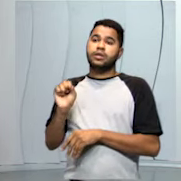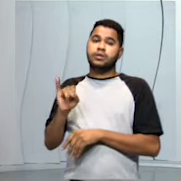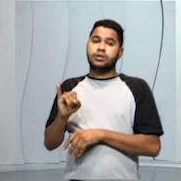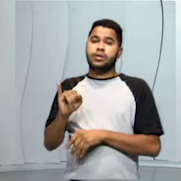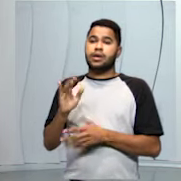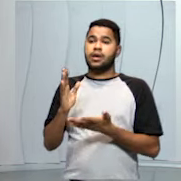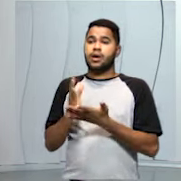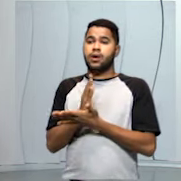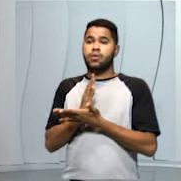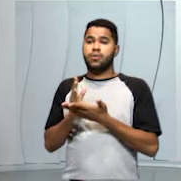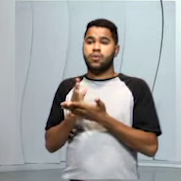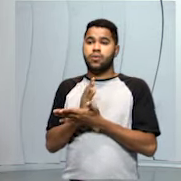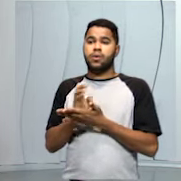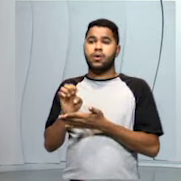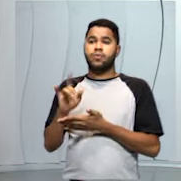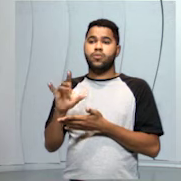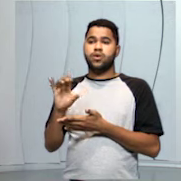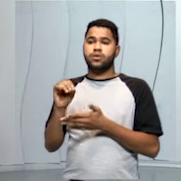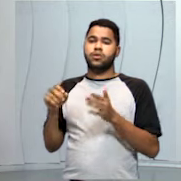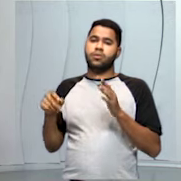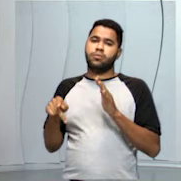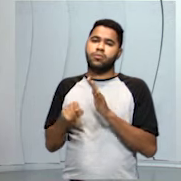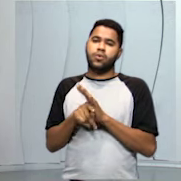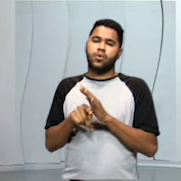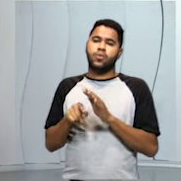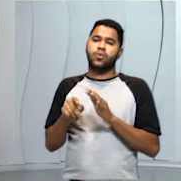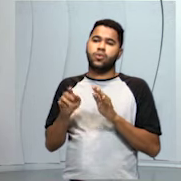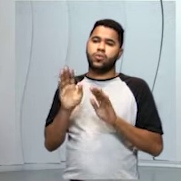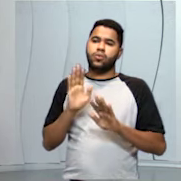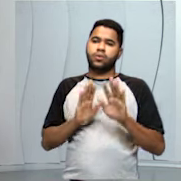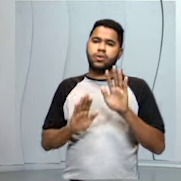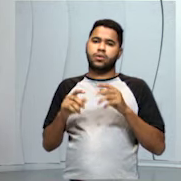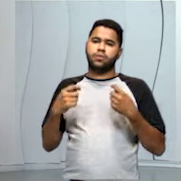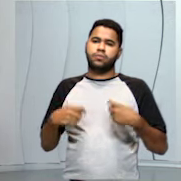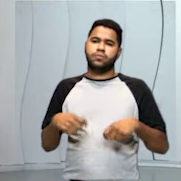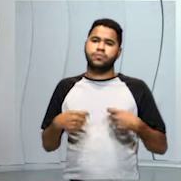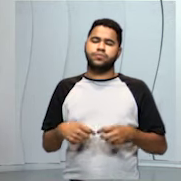algo que vai ter uma ebulição próxima da água, é preciso tomar cuidado.